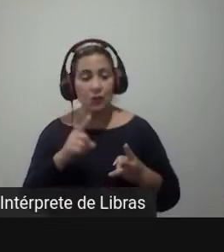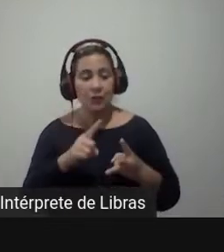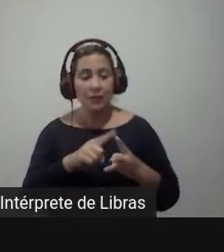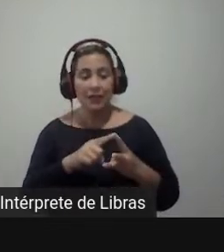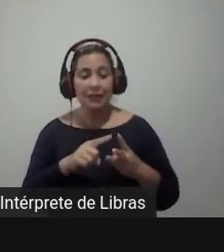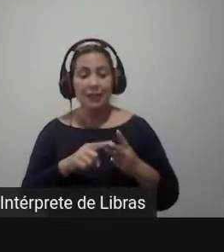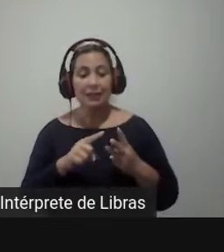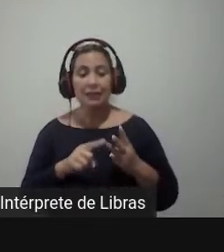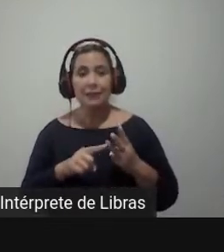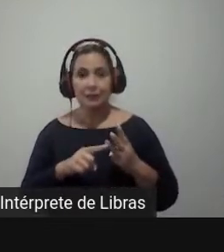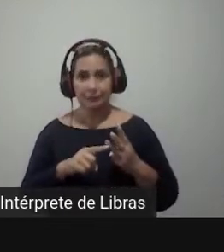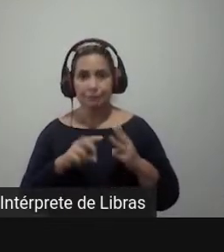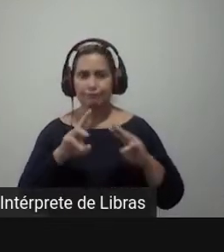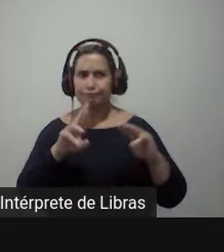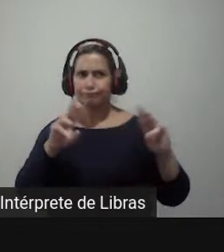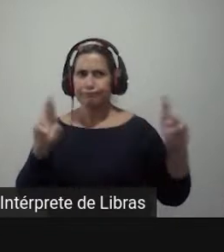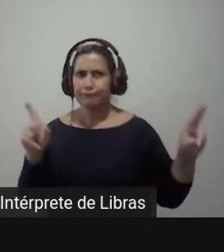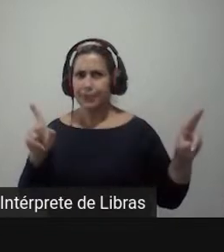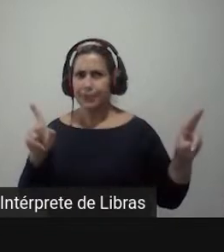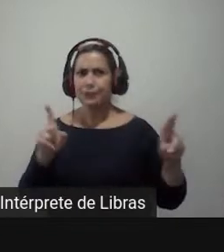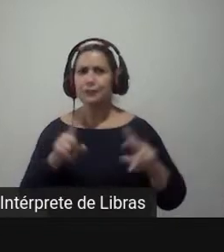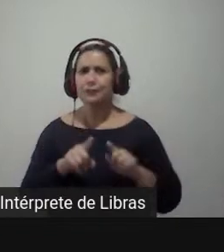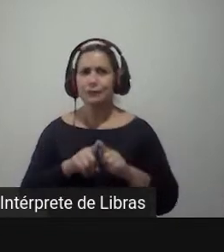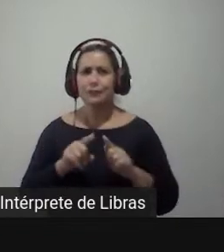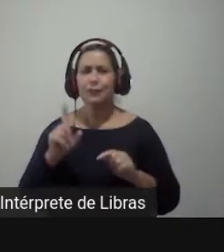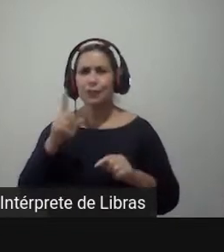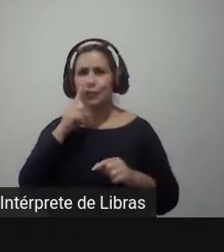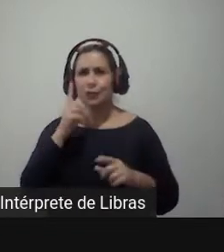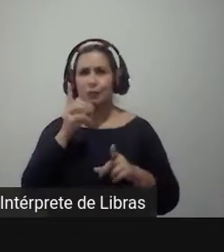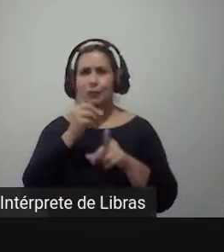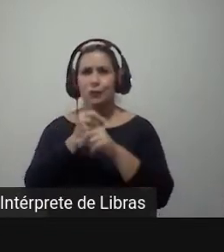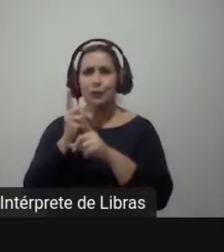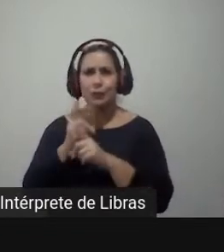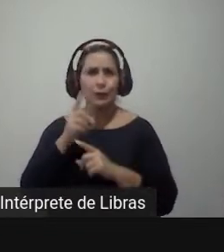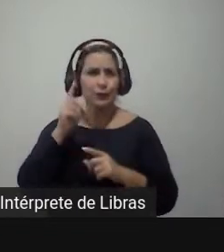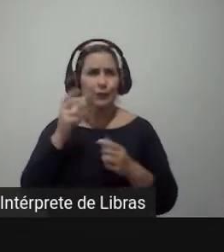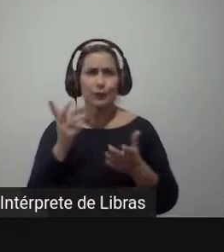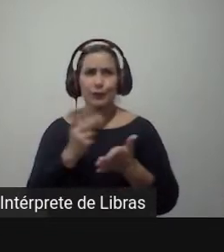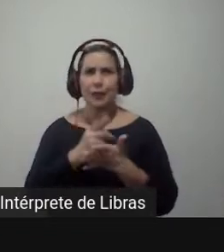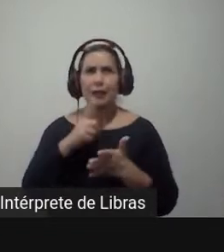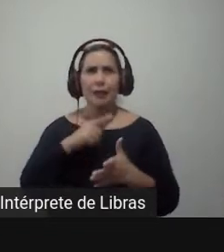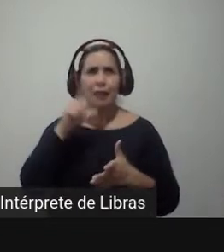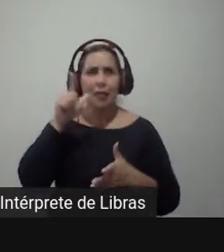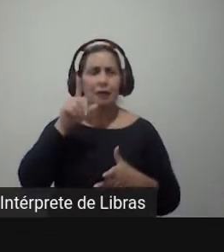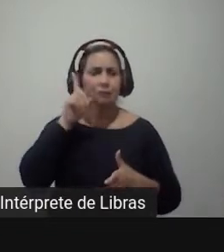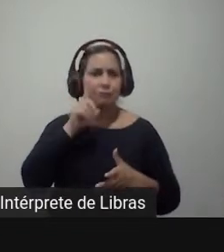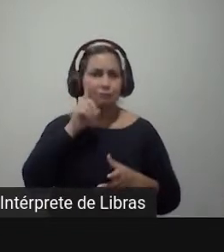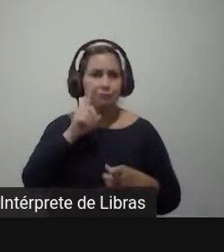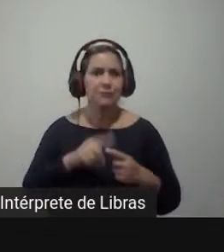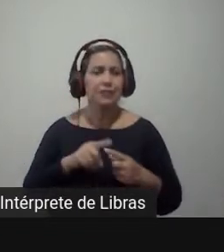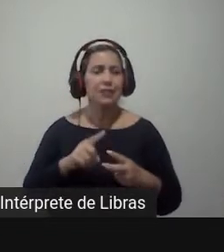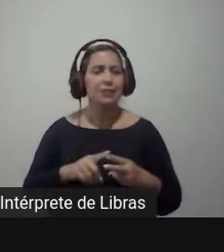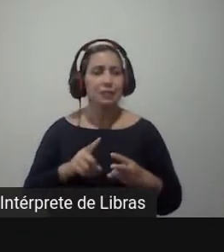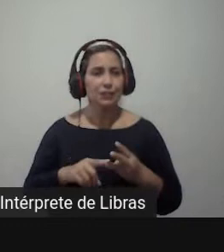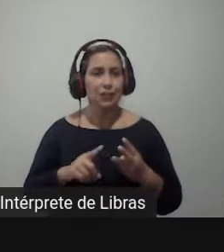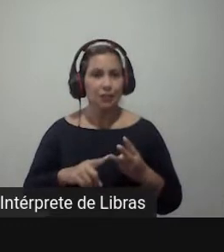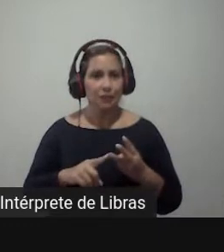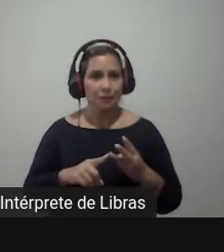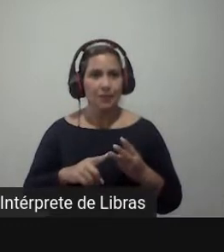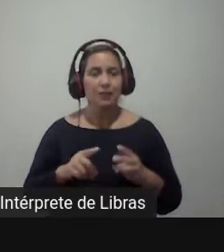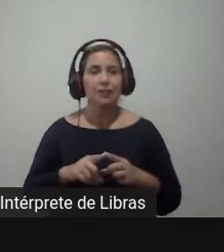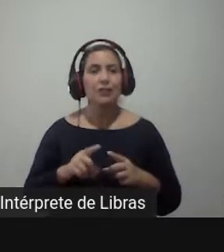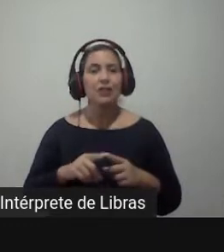nosso sistema, que são bem diferentes das características que nós encontramos no sistema americano, que é o federalismo em três níveis, com destaque para a eleição para